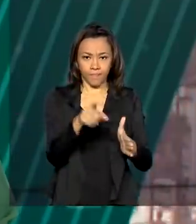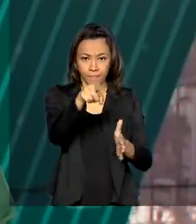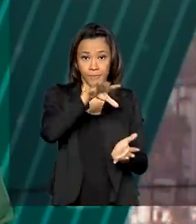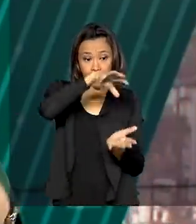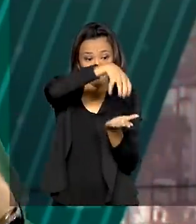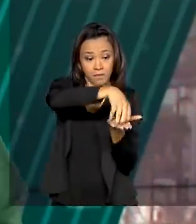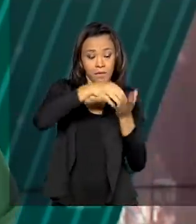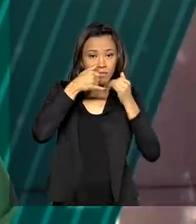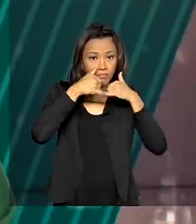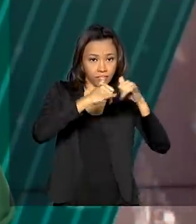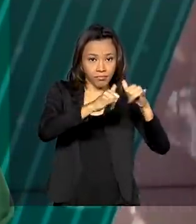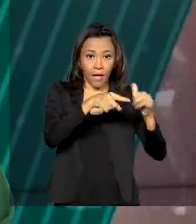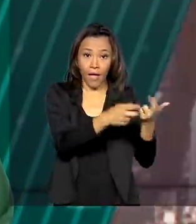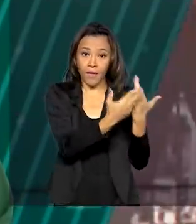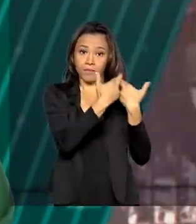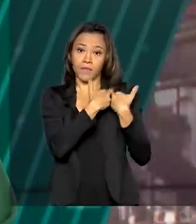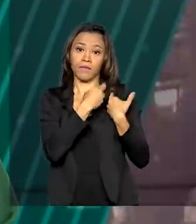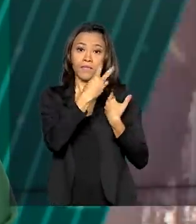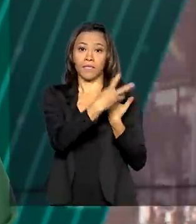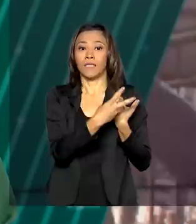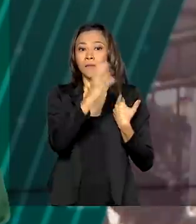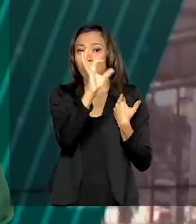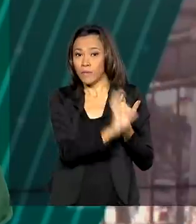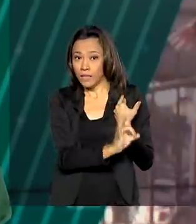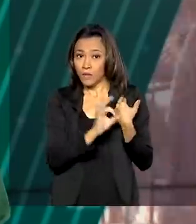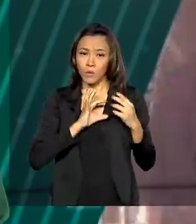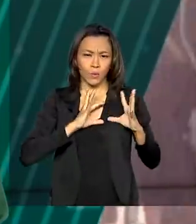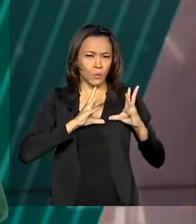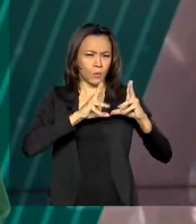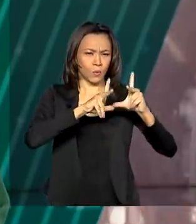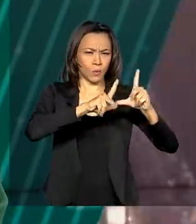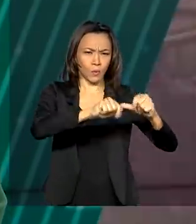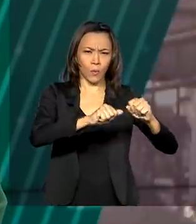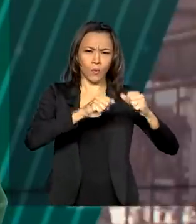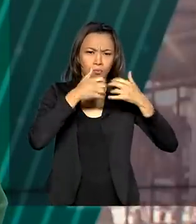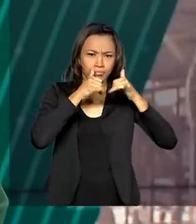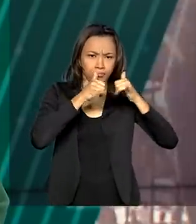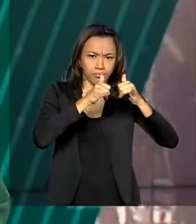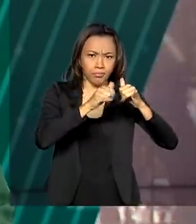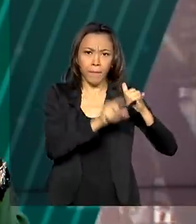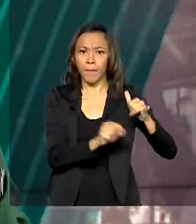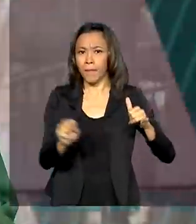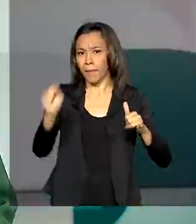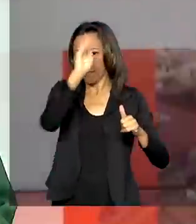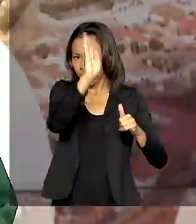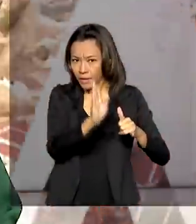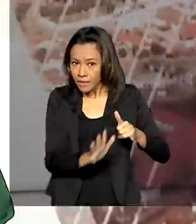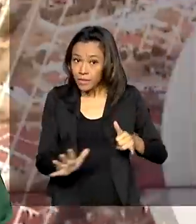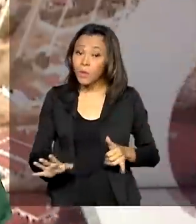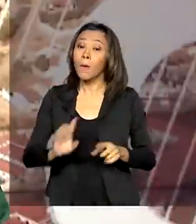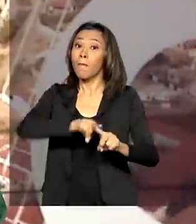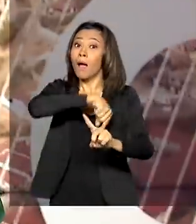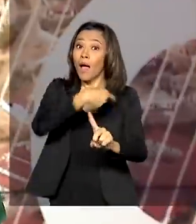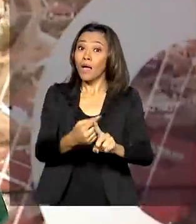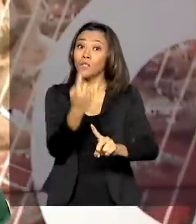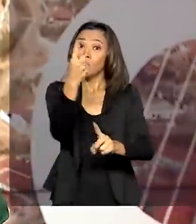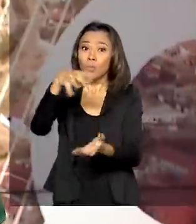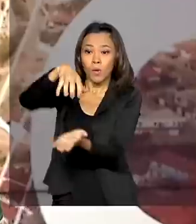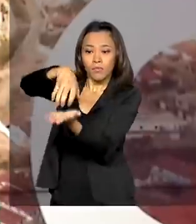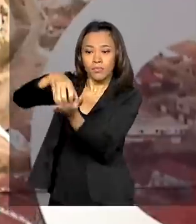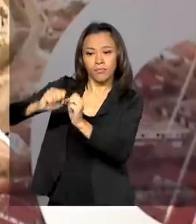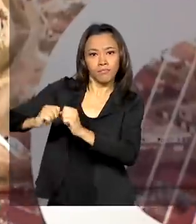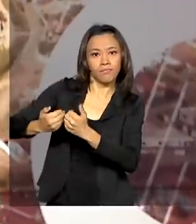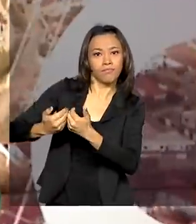responsáveis por mais de 3% de toda a potência de energia instalada no Brasil. Mais uma unidade foi inaugurada em